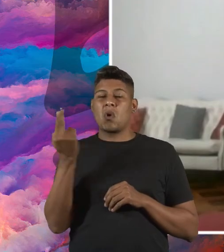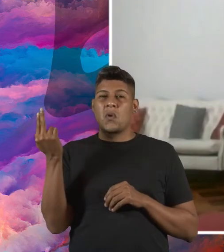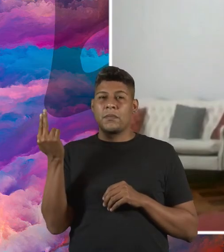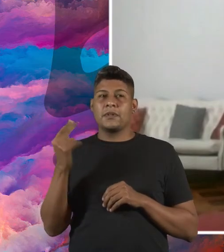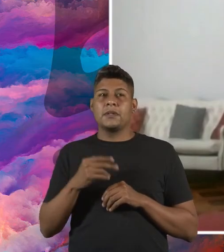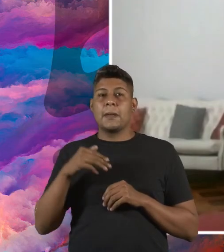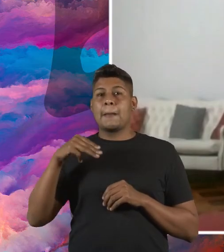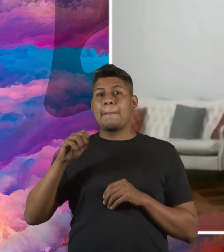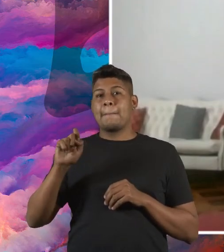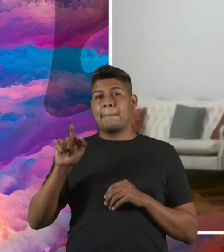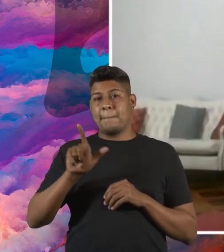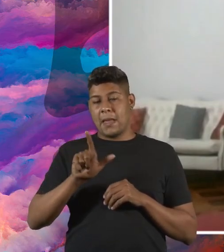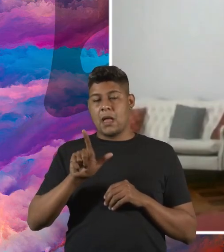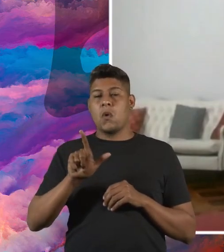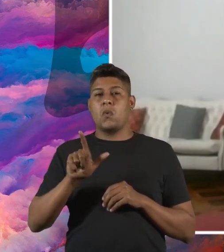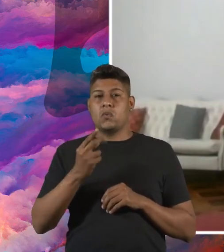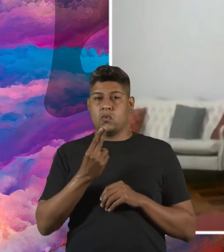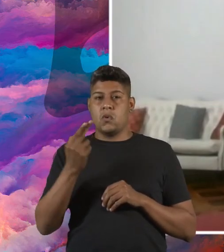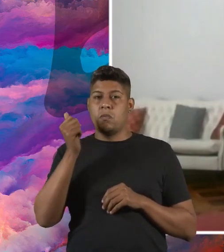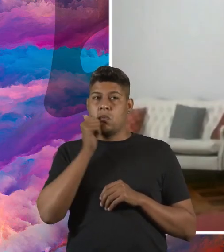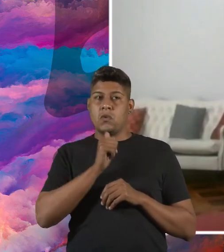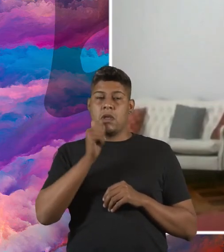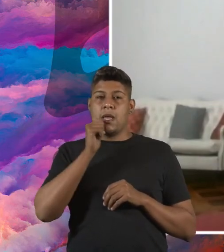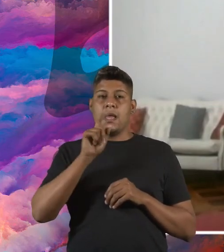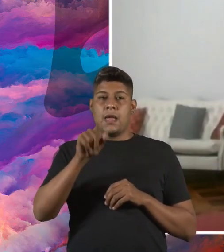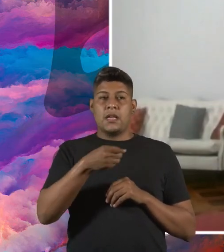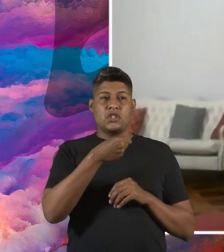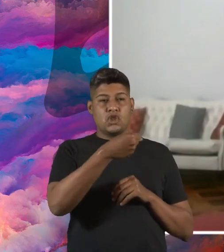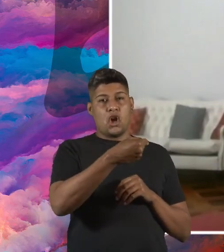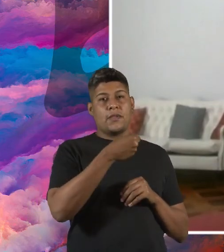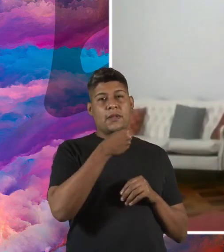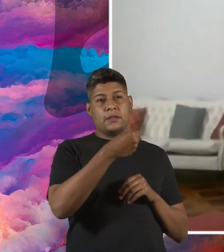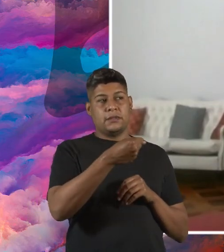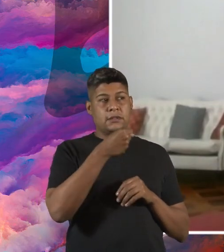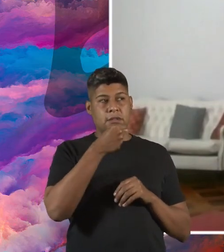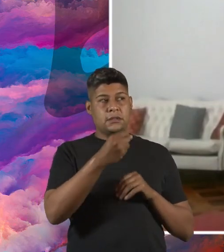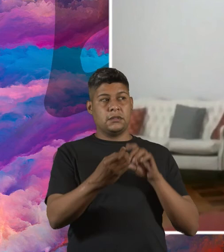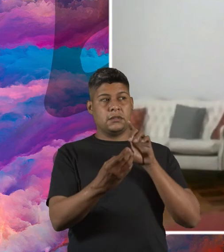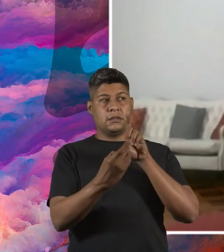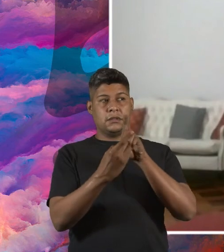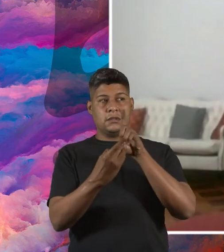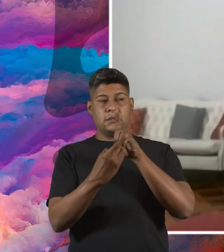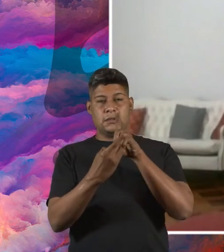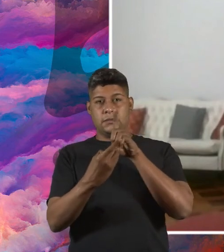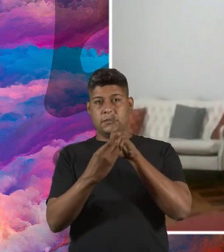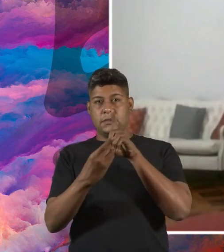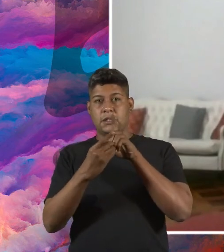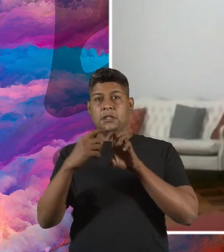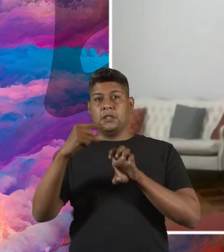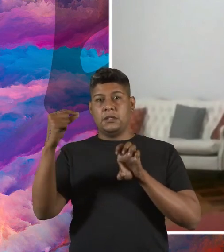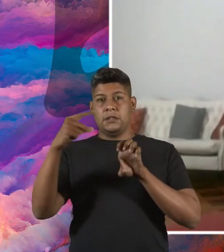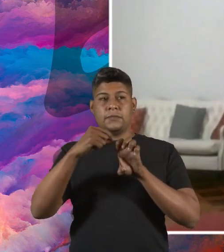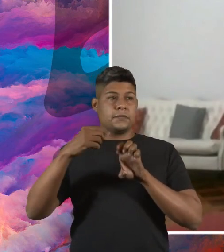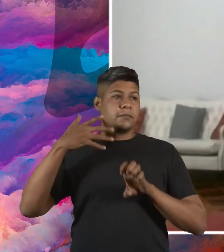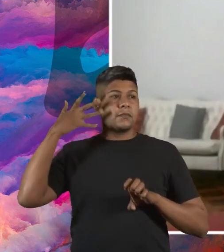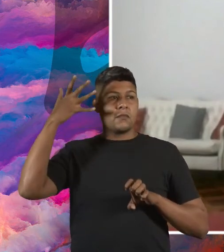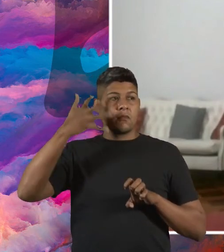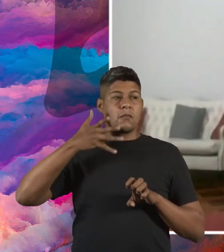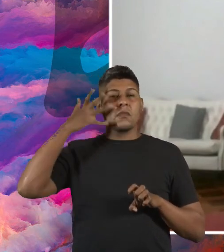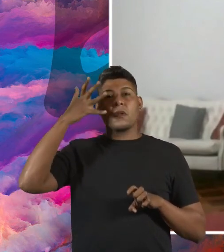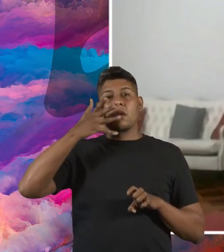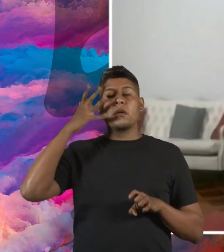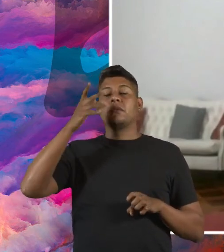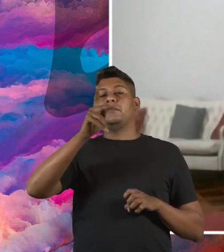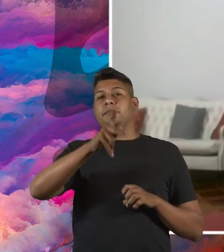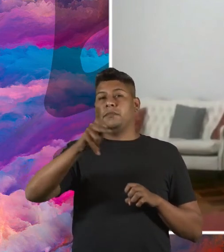Pela Nelvia Justa, ela é jornalista, consultora, empreendedora, palestrante, mentor